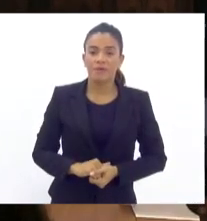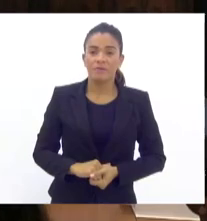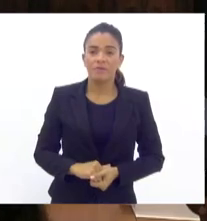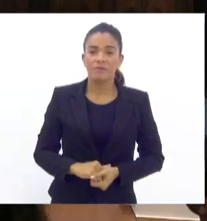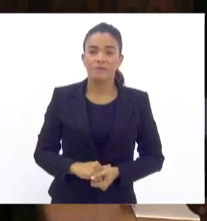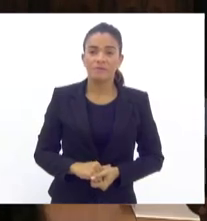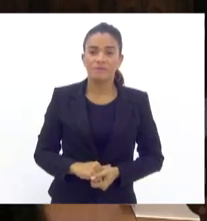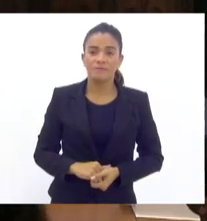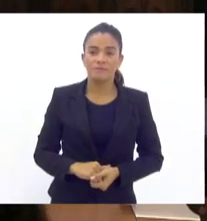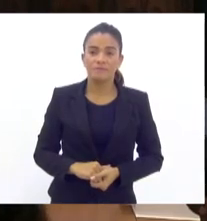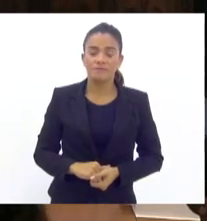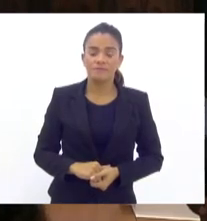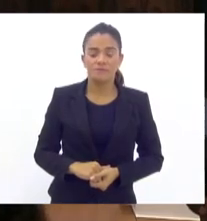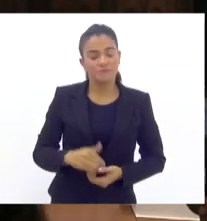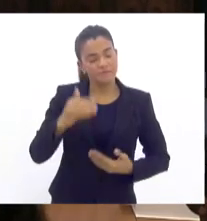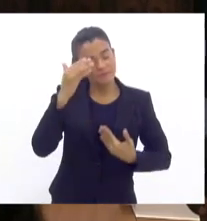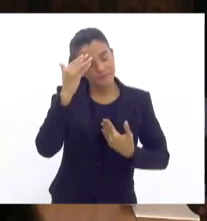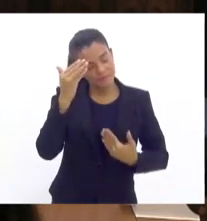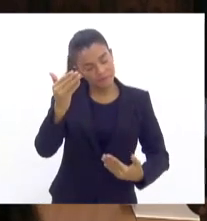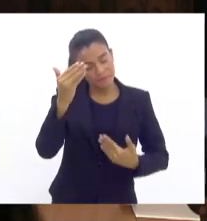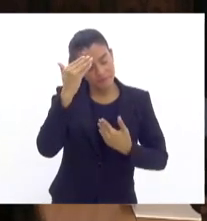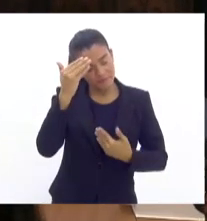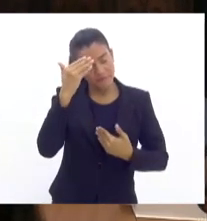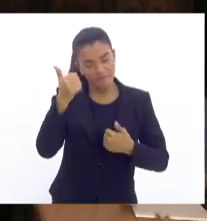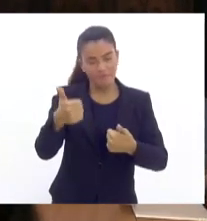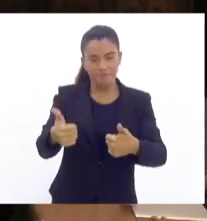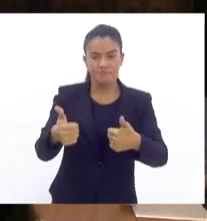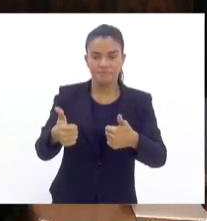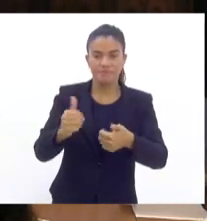Muito obrigado, valeu.